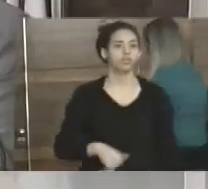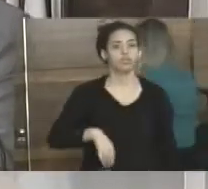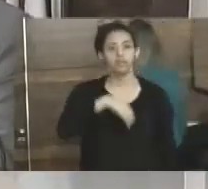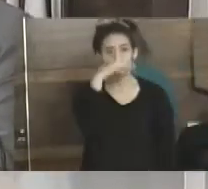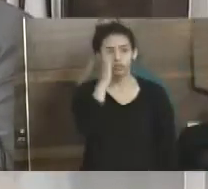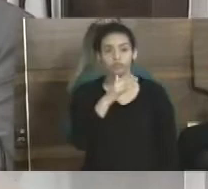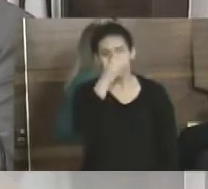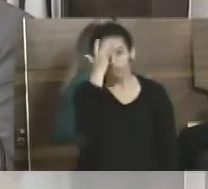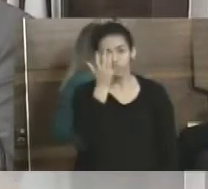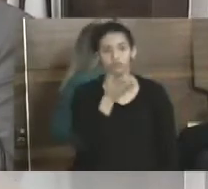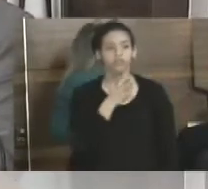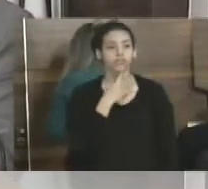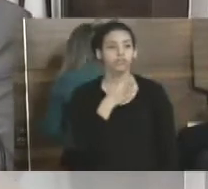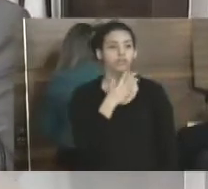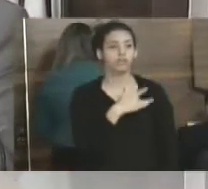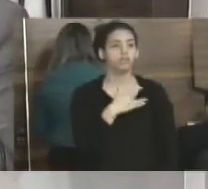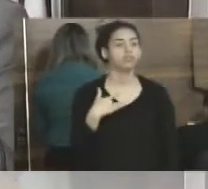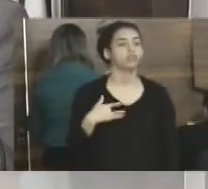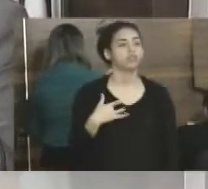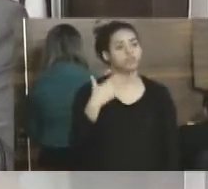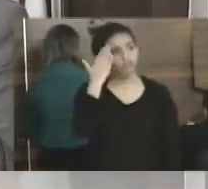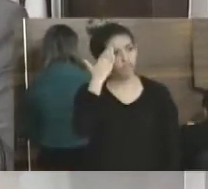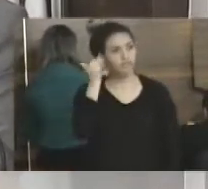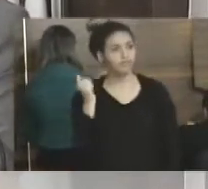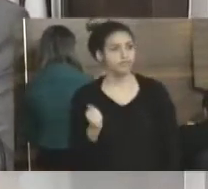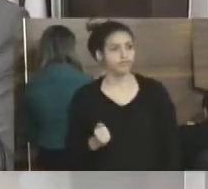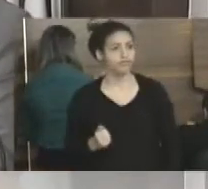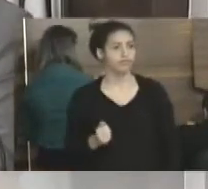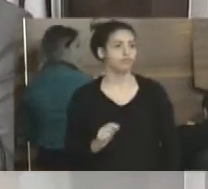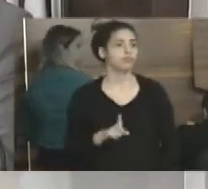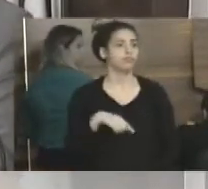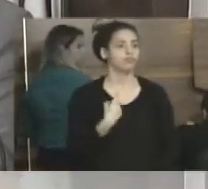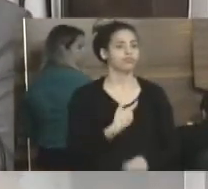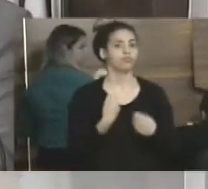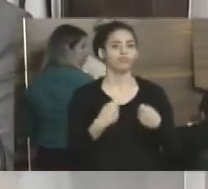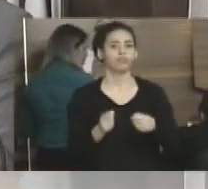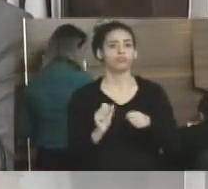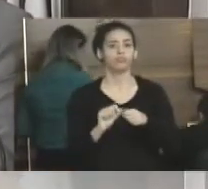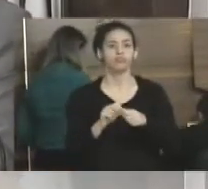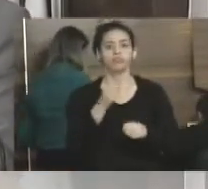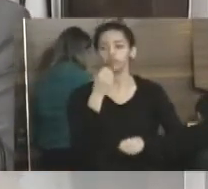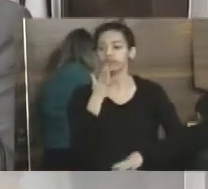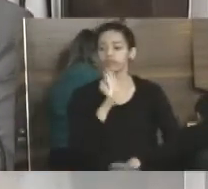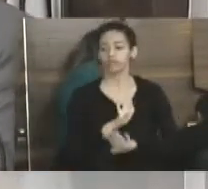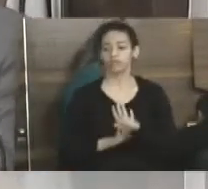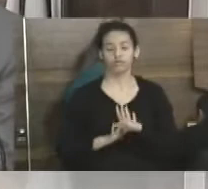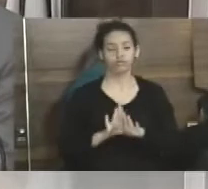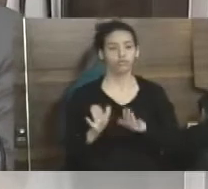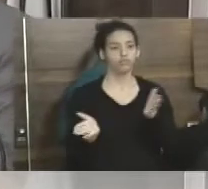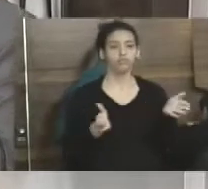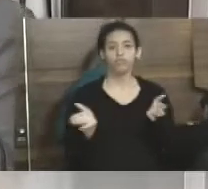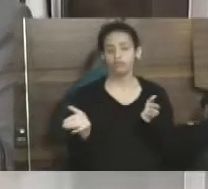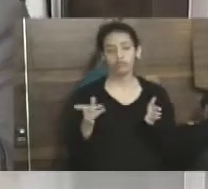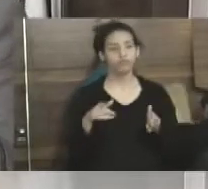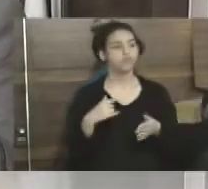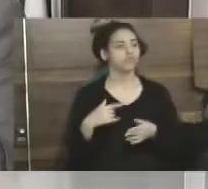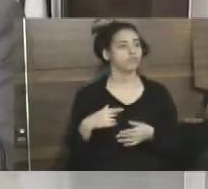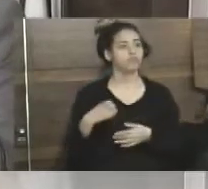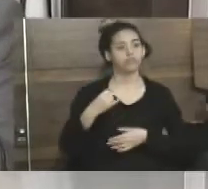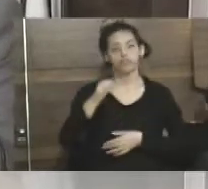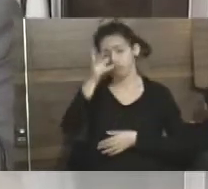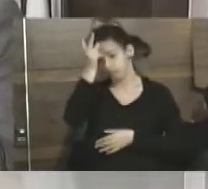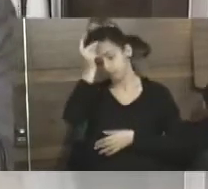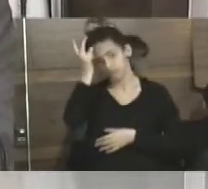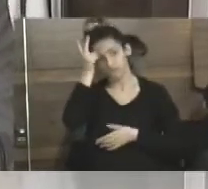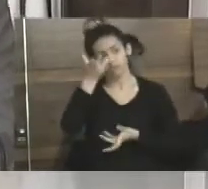Quem conhece saúde sabe, quanto mais se coloca, mais falta, mas a gente tem que fazer uma boa gestão. Então, não adianta o prefeito ter uma boa